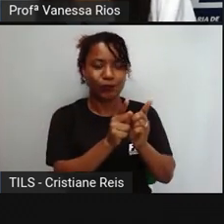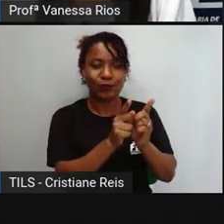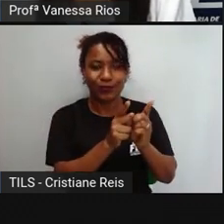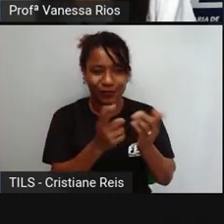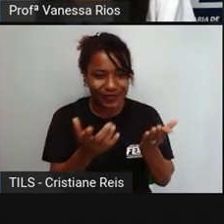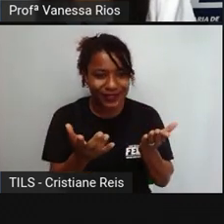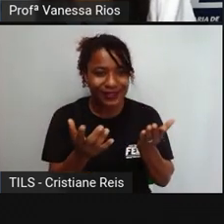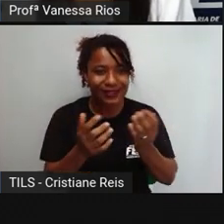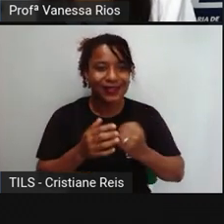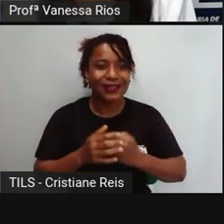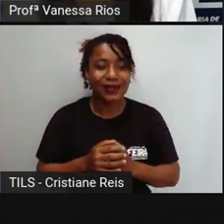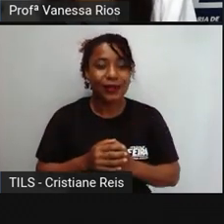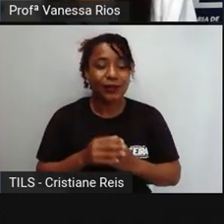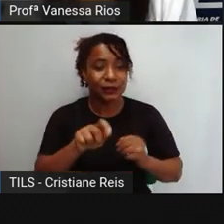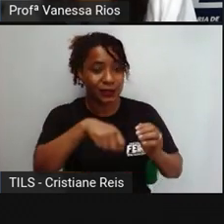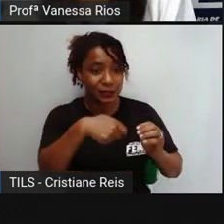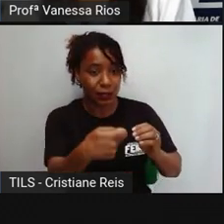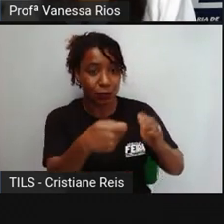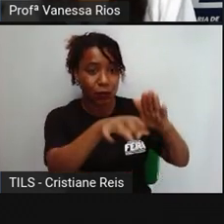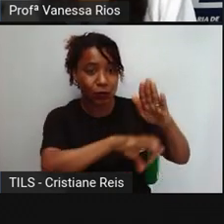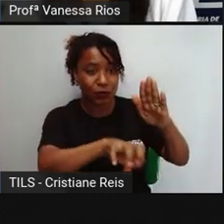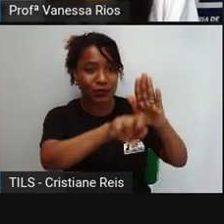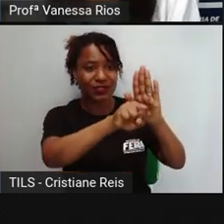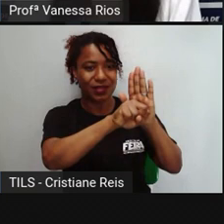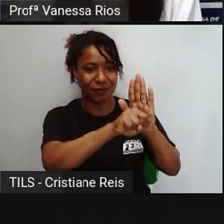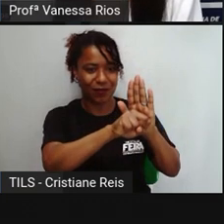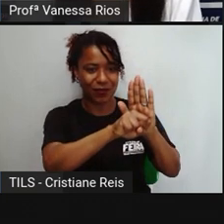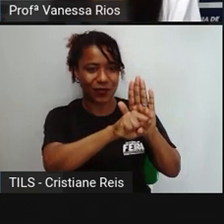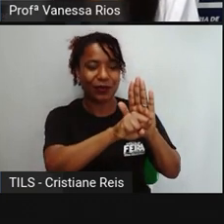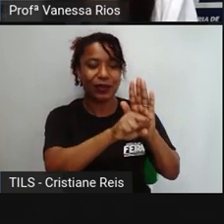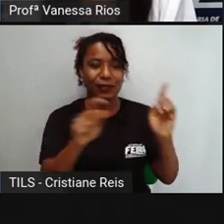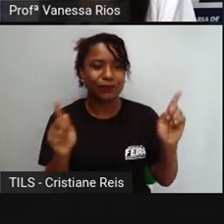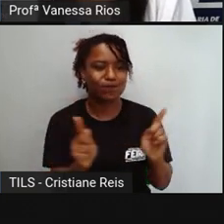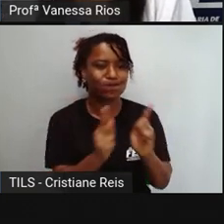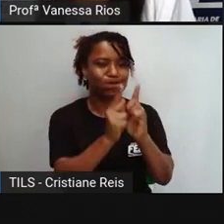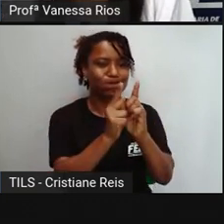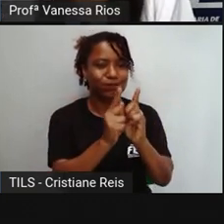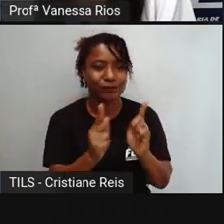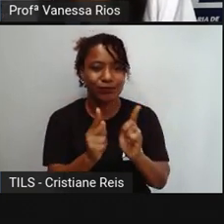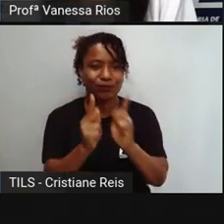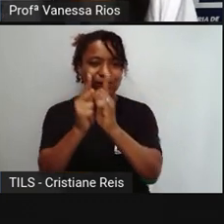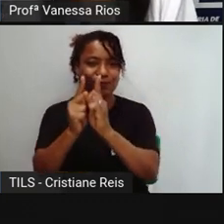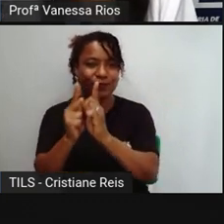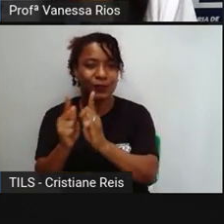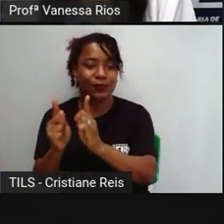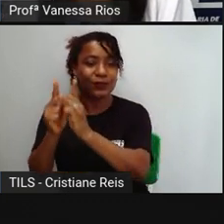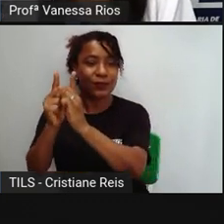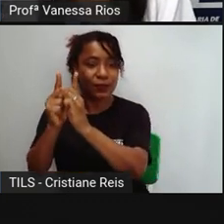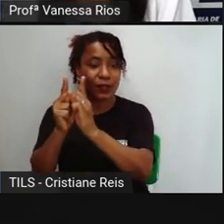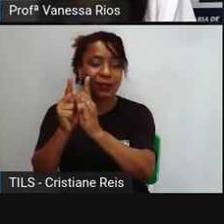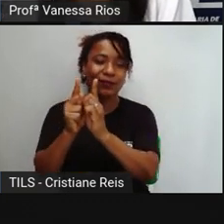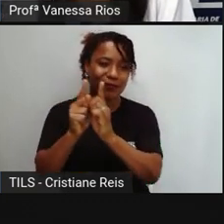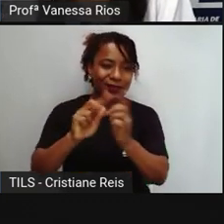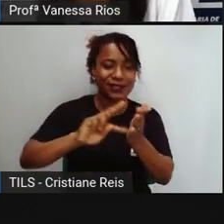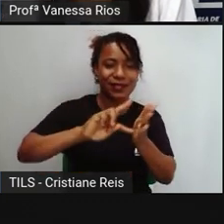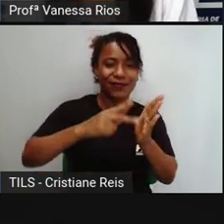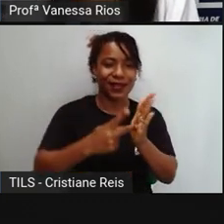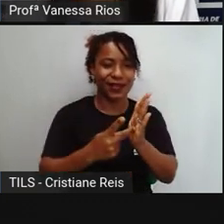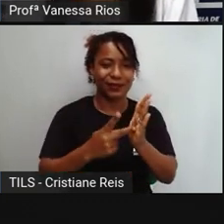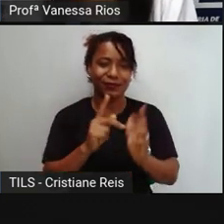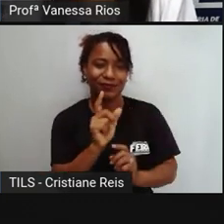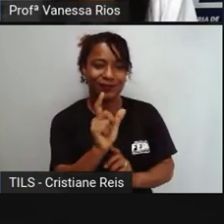a usar sinais, não é? A usar abreviações que indicam determinadas expressões ou palavras.